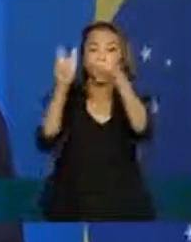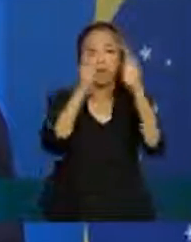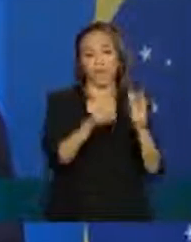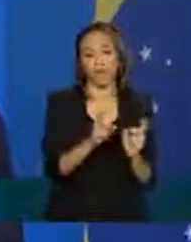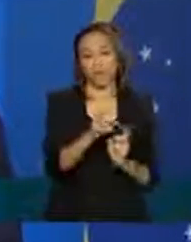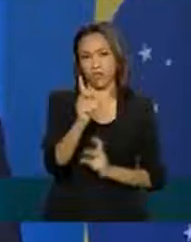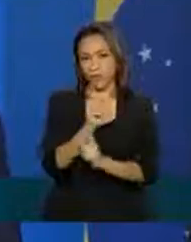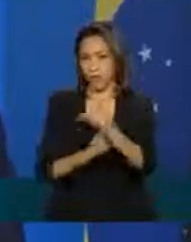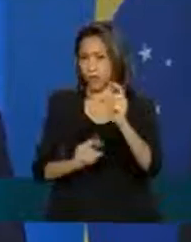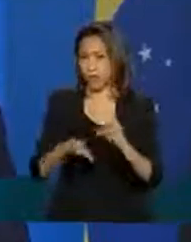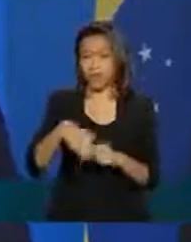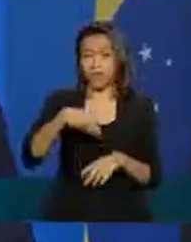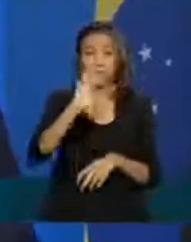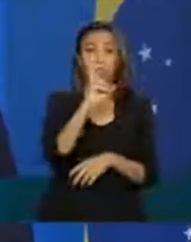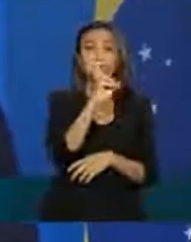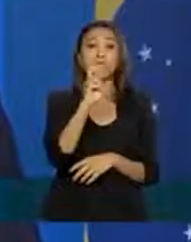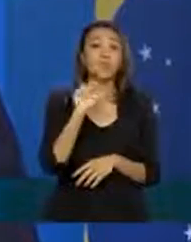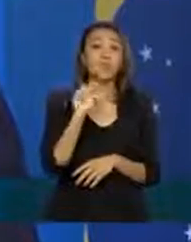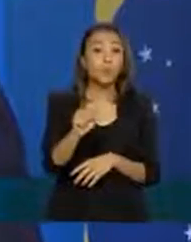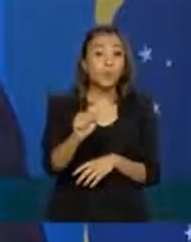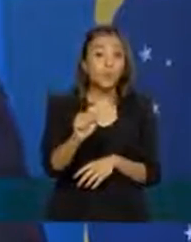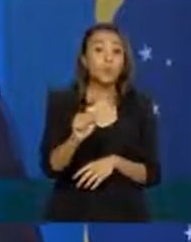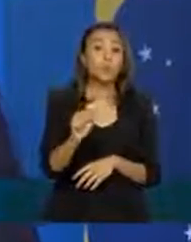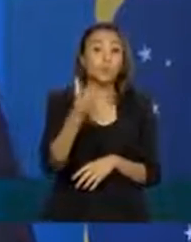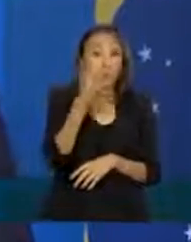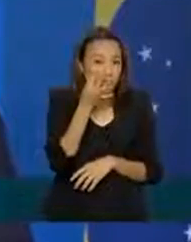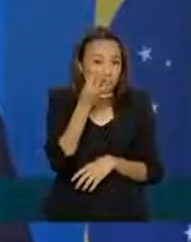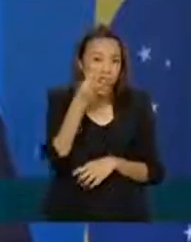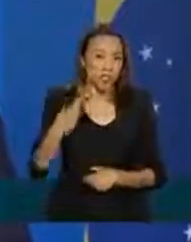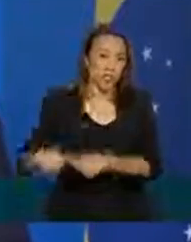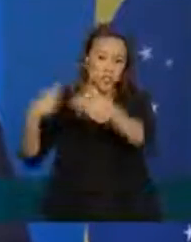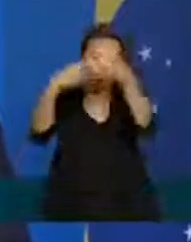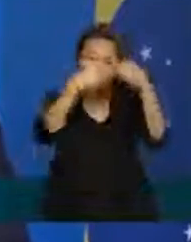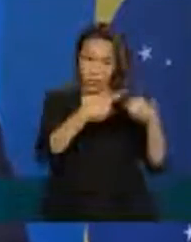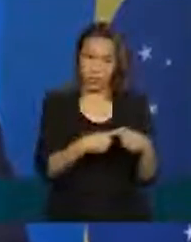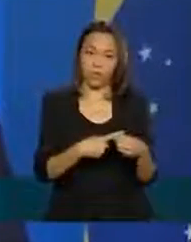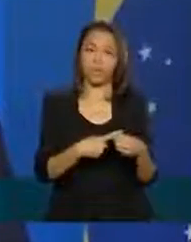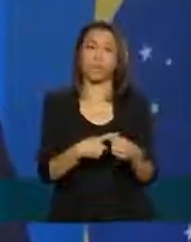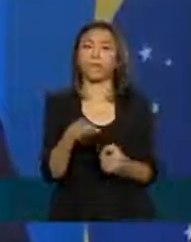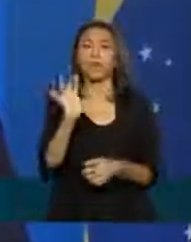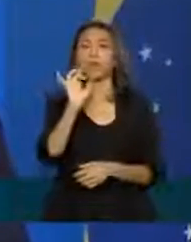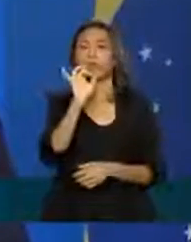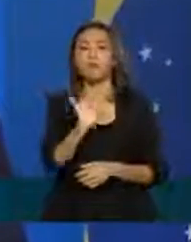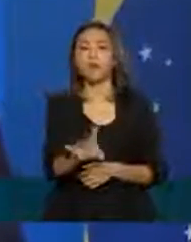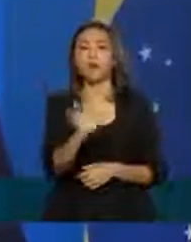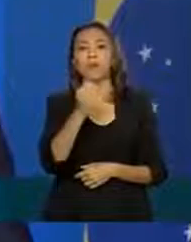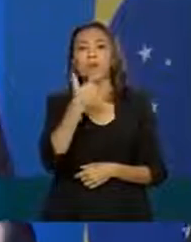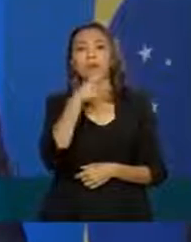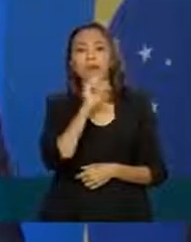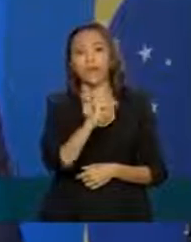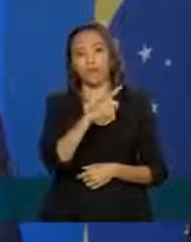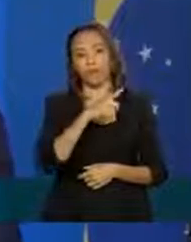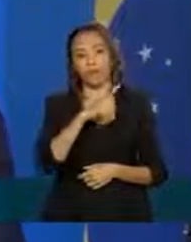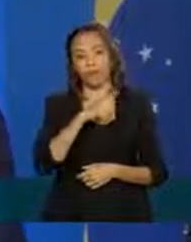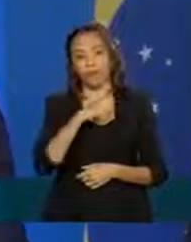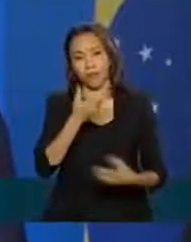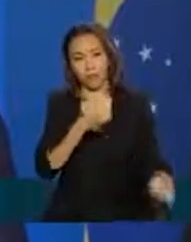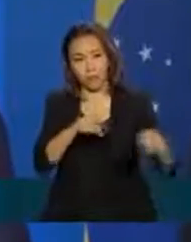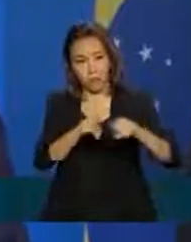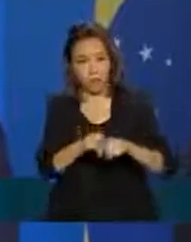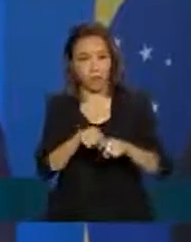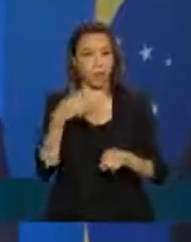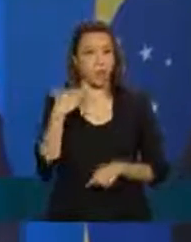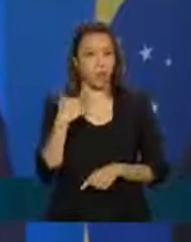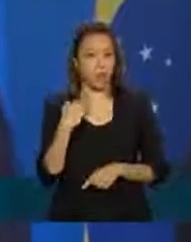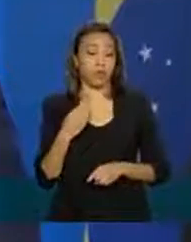500 municípios do Brasil mas sua pergunta é ótima não está apenas para os clientes mas os clientes acaba